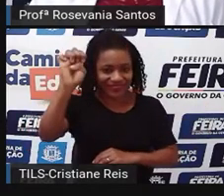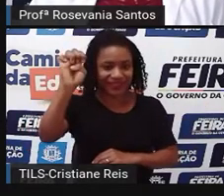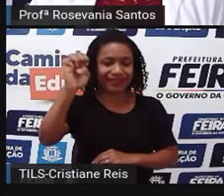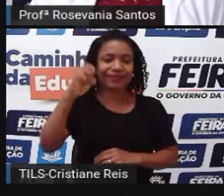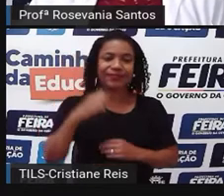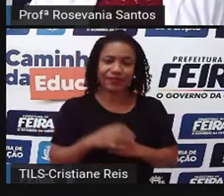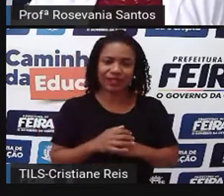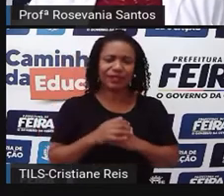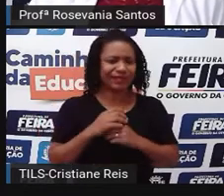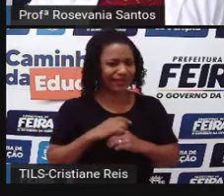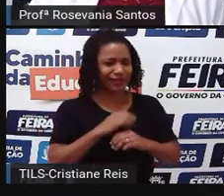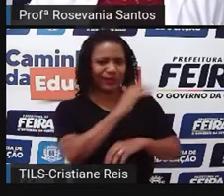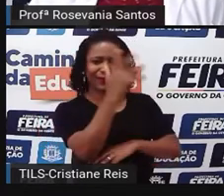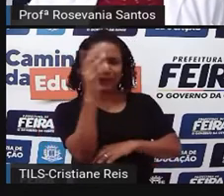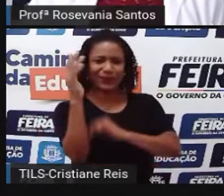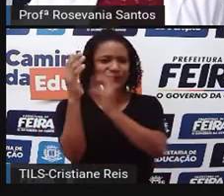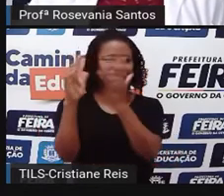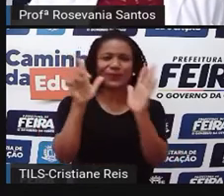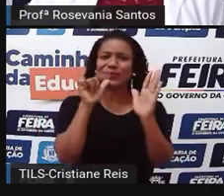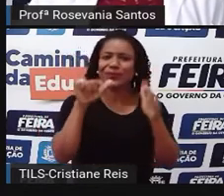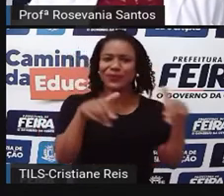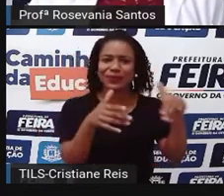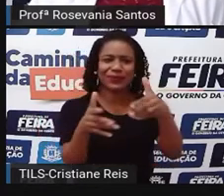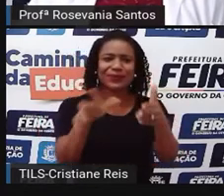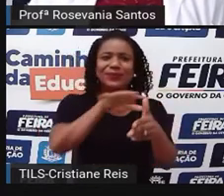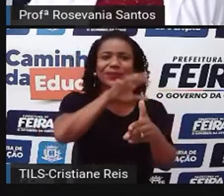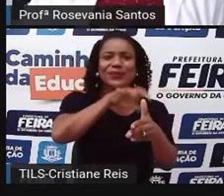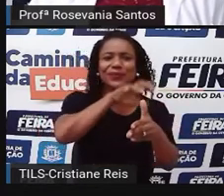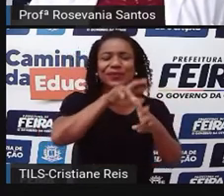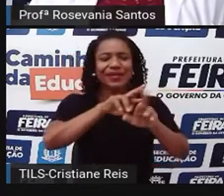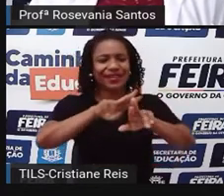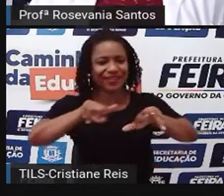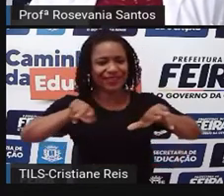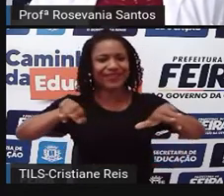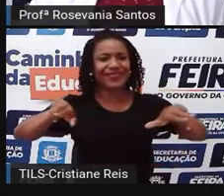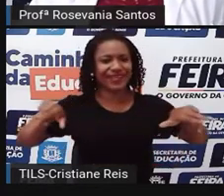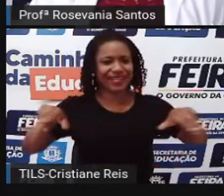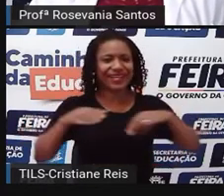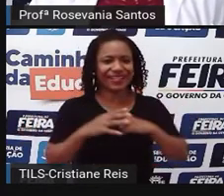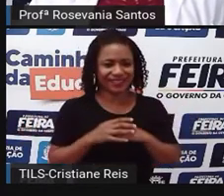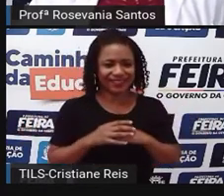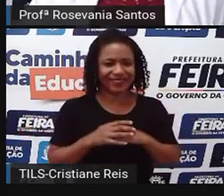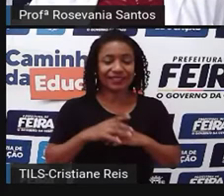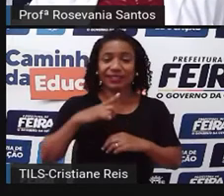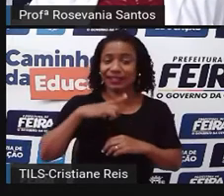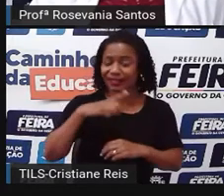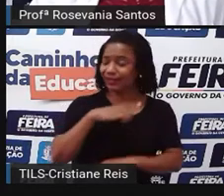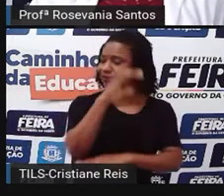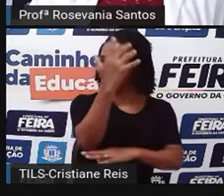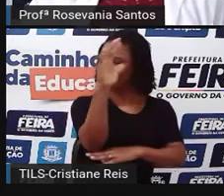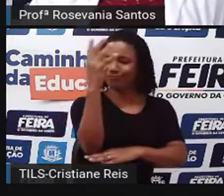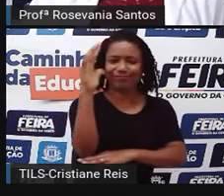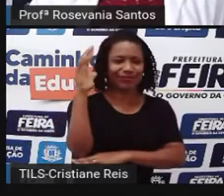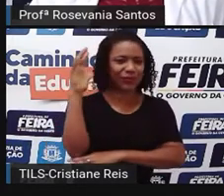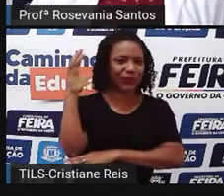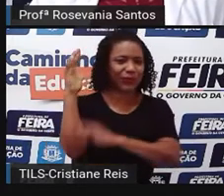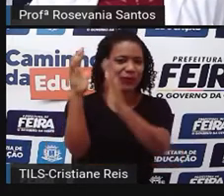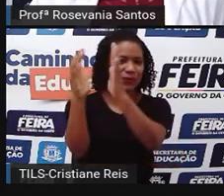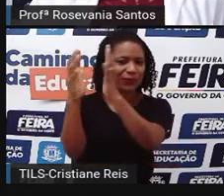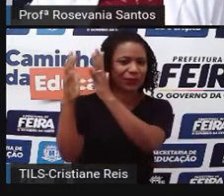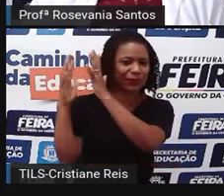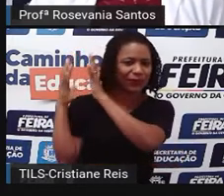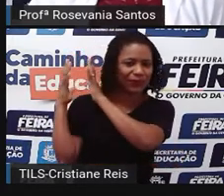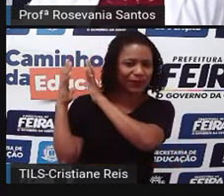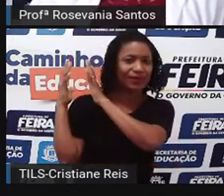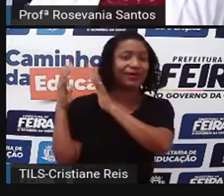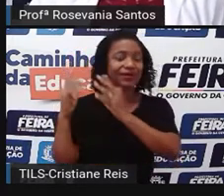diversidade natural, como vocês perceberam, a gente tem aqui a parte da Mata dos Cocais, que pega aqui Maranhão, Piauí, ainda pega até